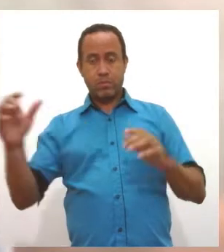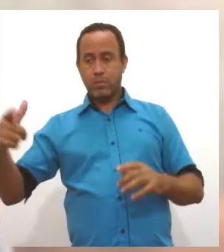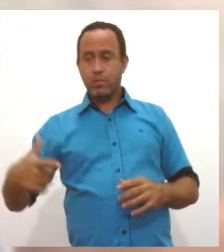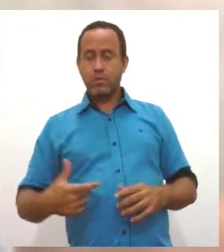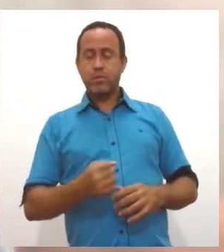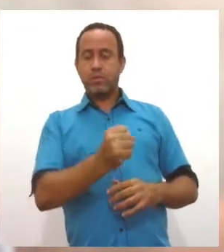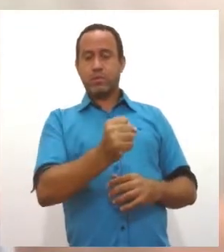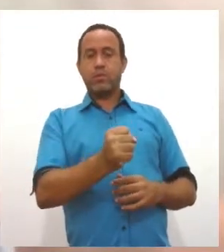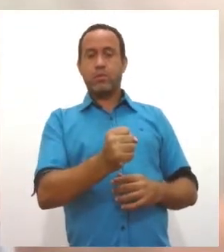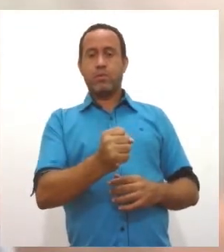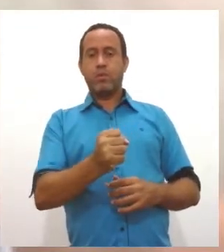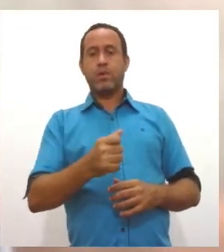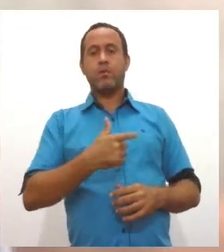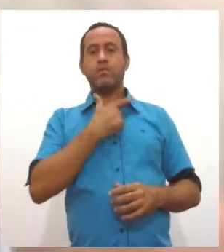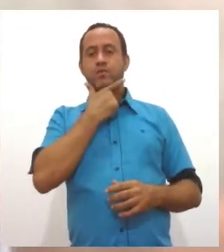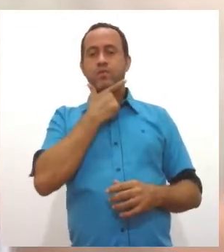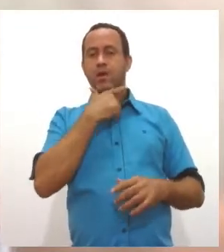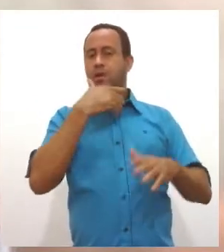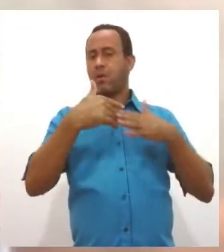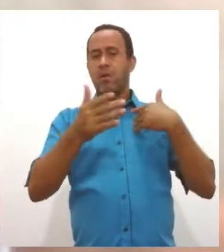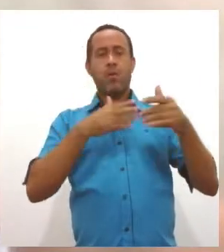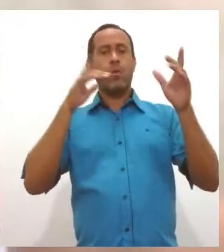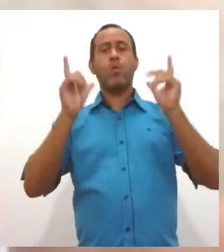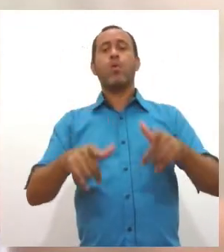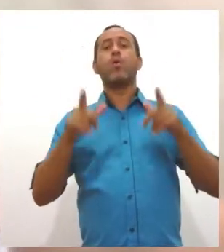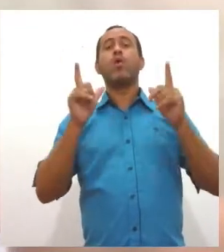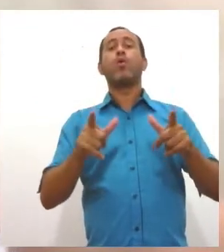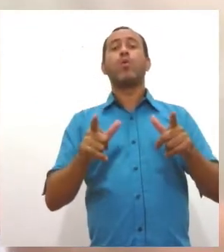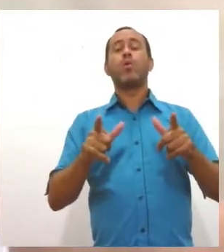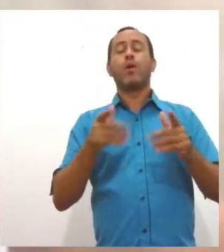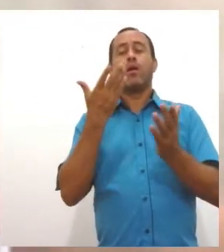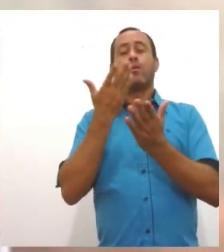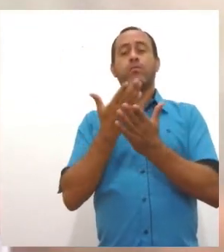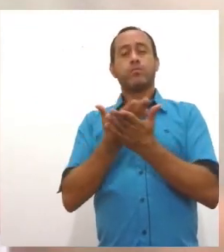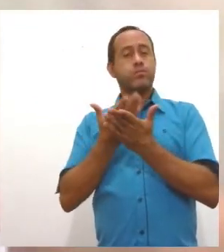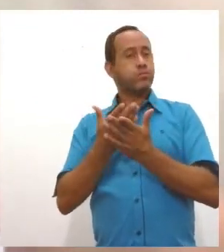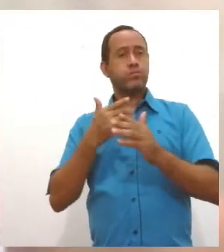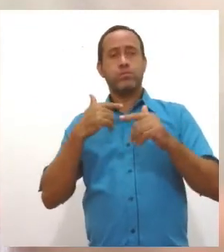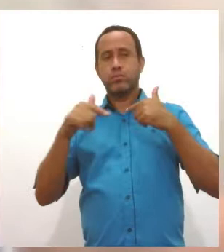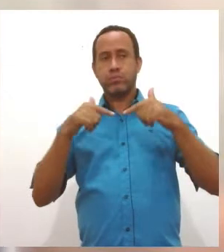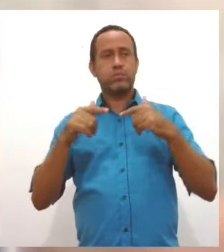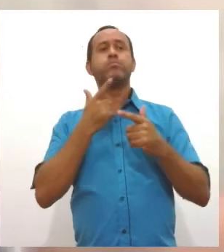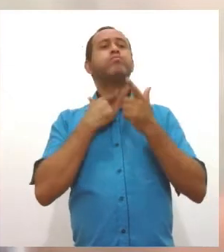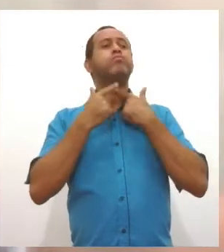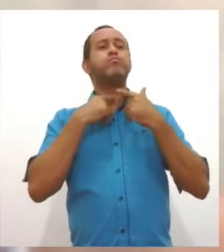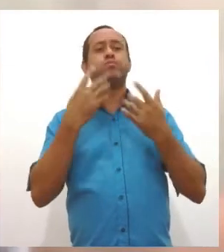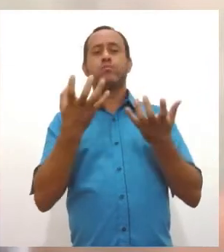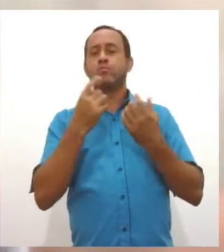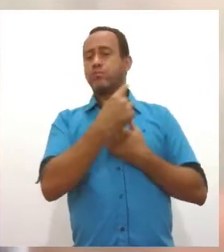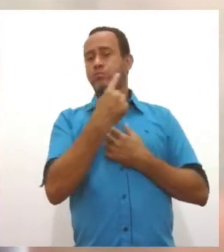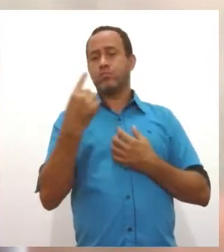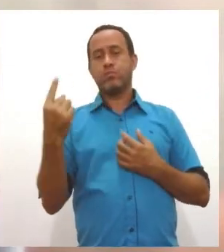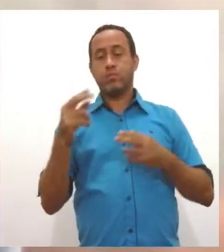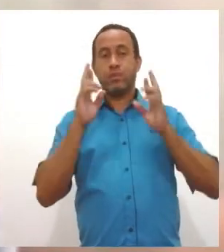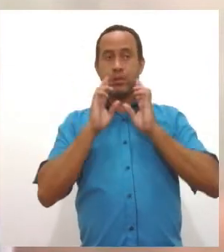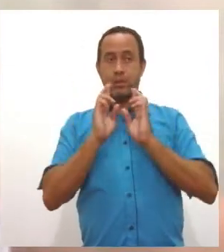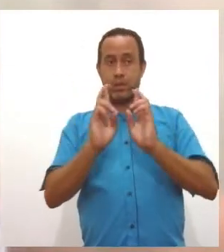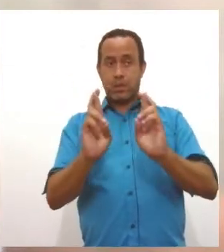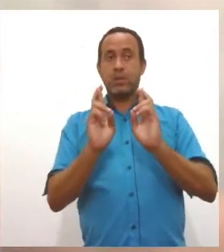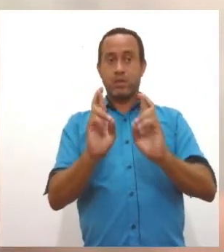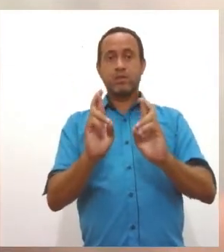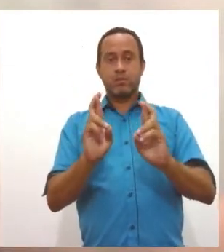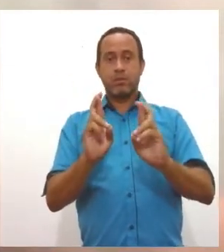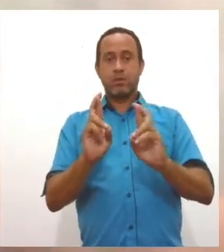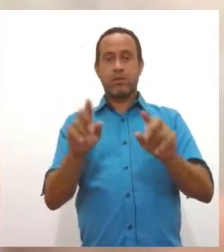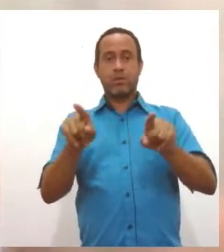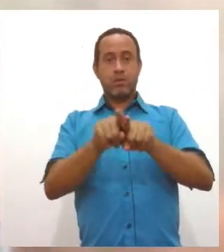os lugares que quisermos. Nós somos para estarmos no lugar de que desejarmos. Temos que ser respeitados, assim